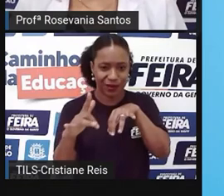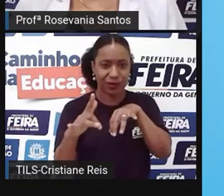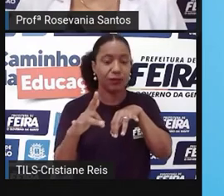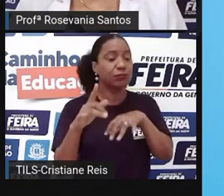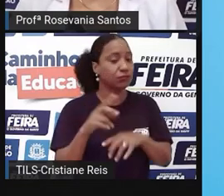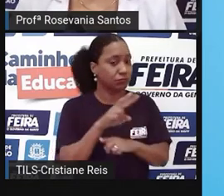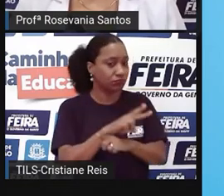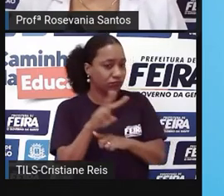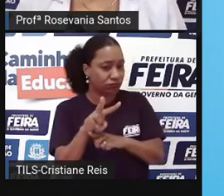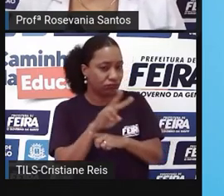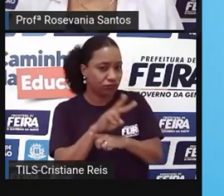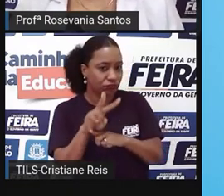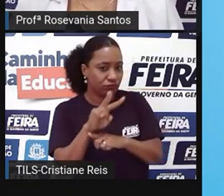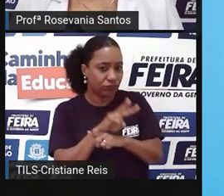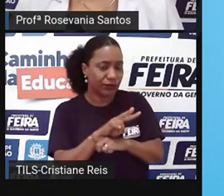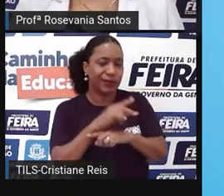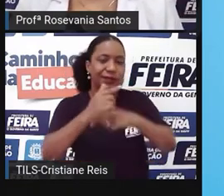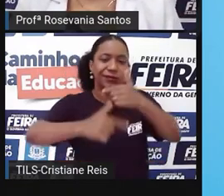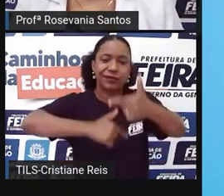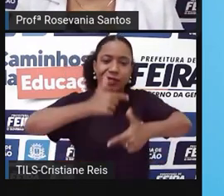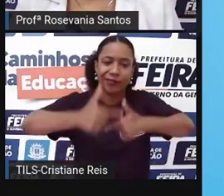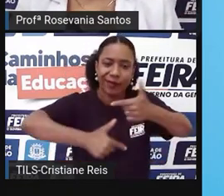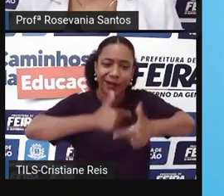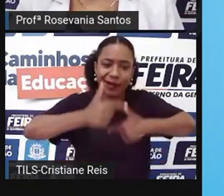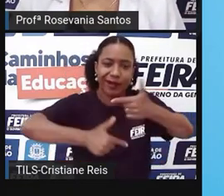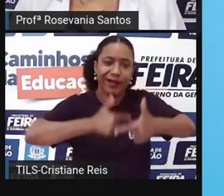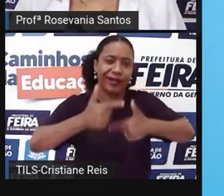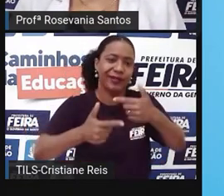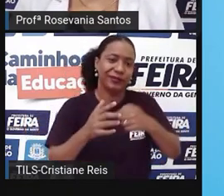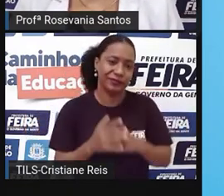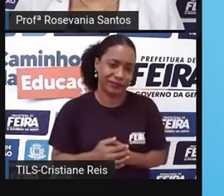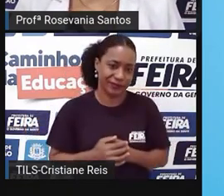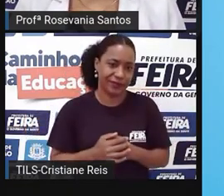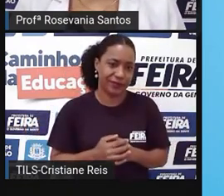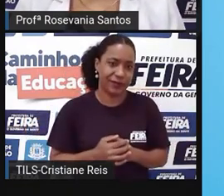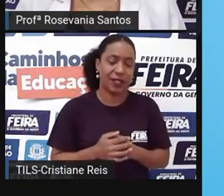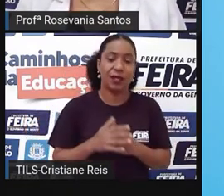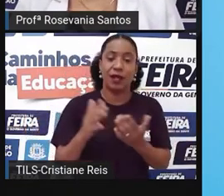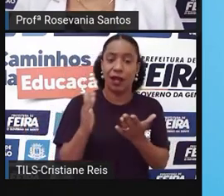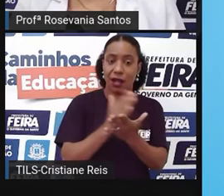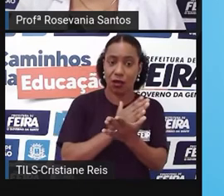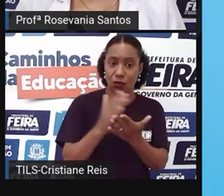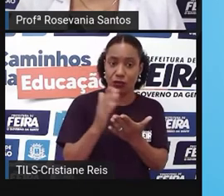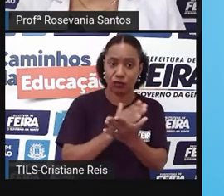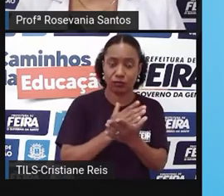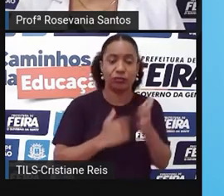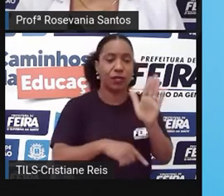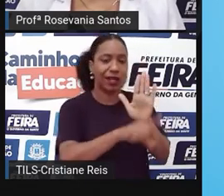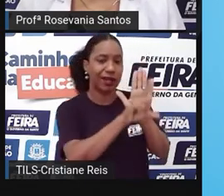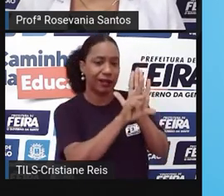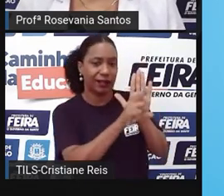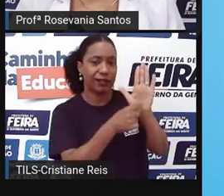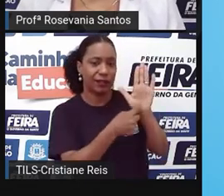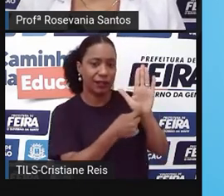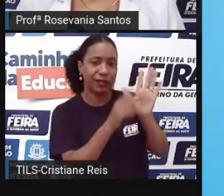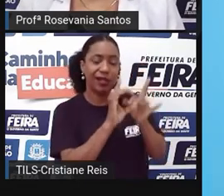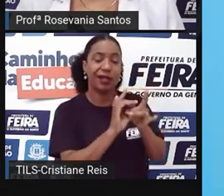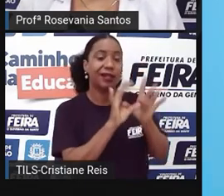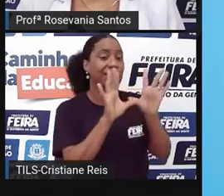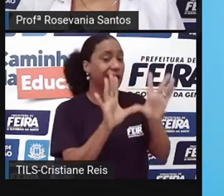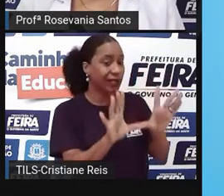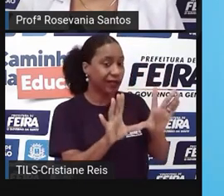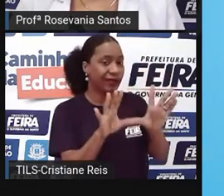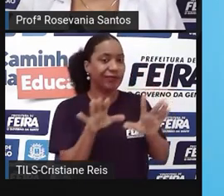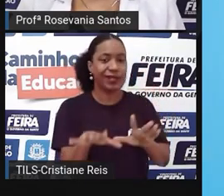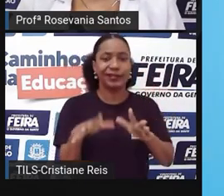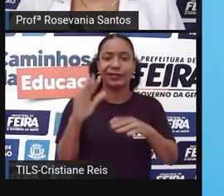E os ilegais, indiscriminado, você não sabe o tipo de impacto que é gerado ali. Então, levantamento foi feito no